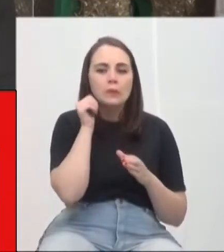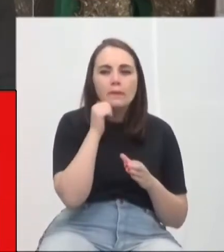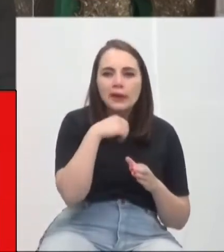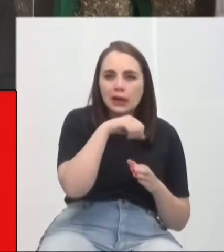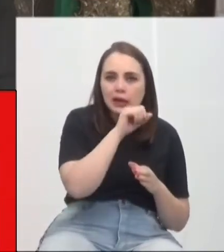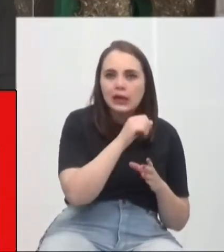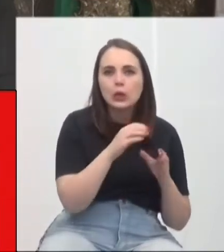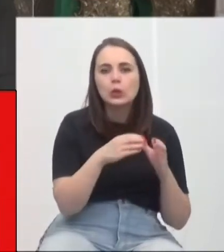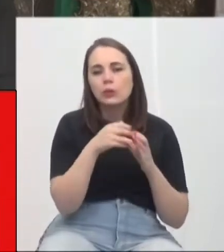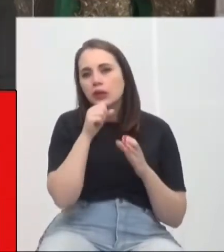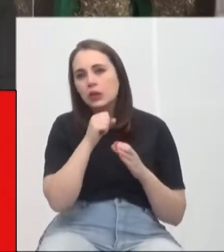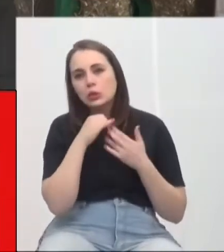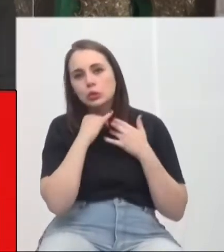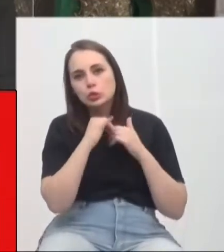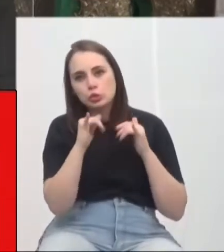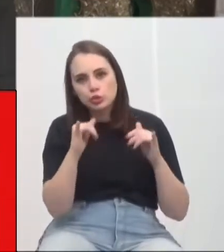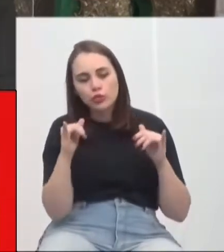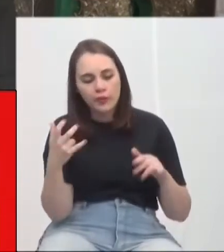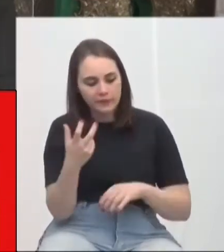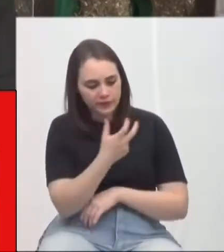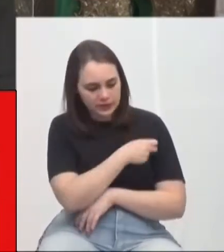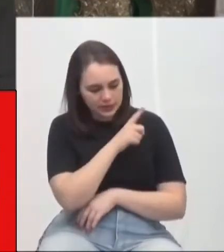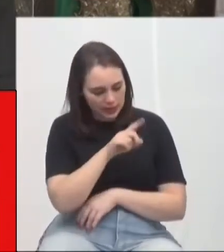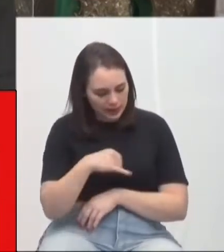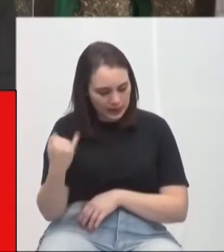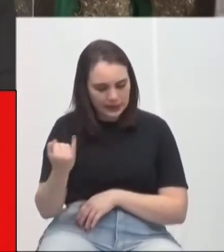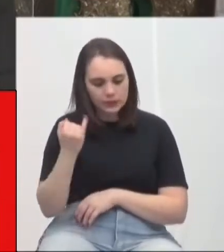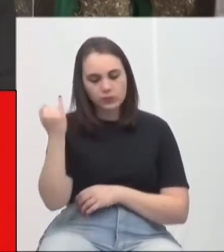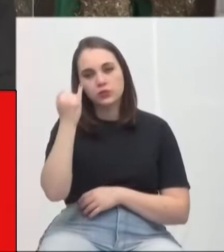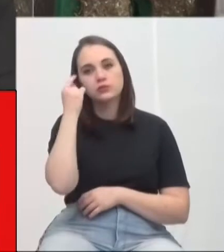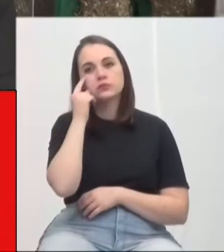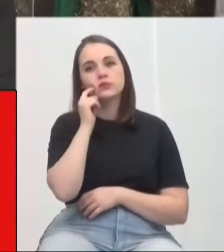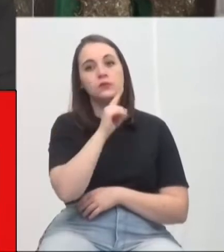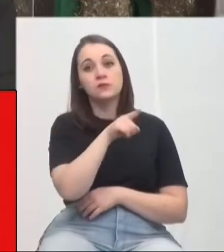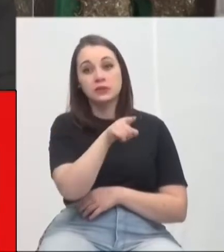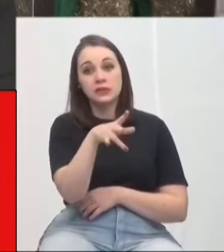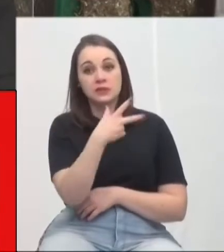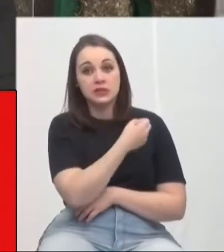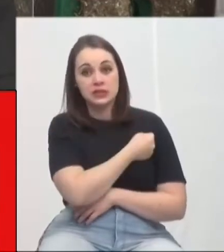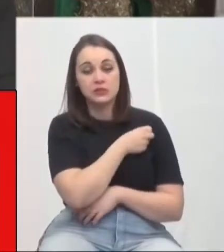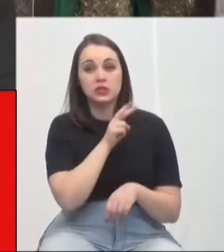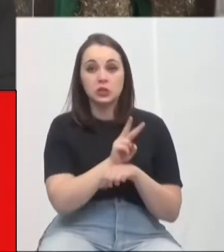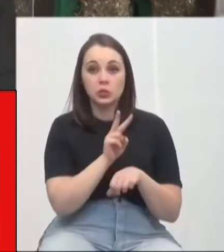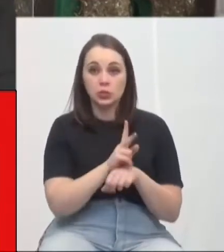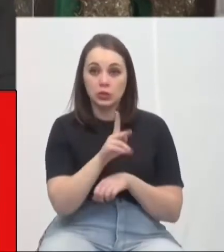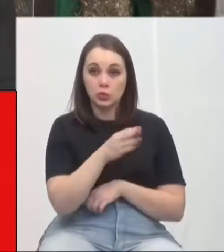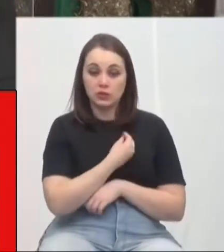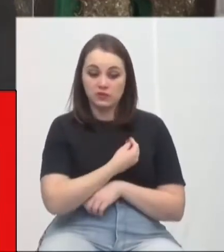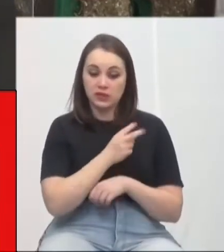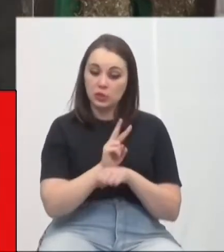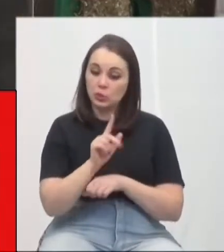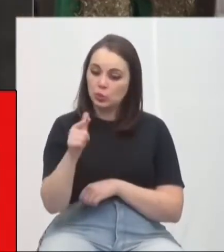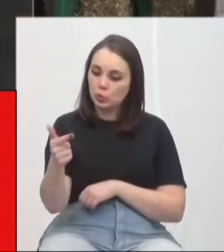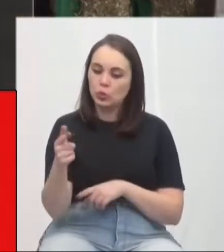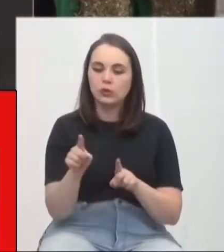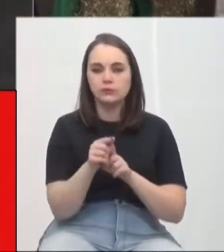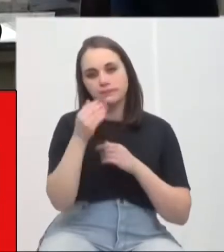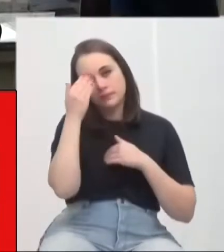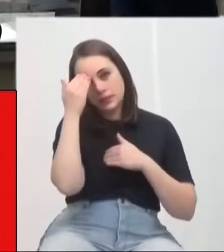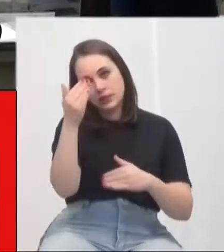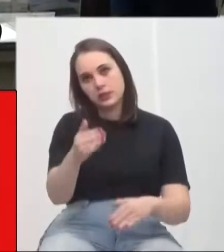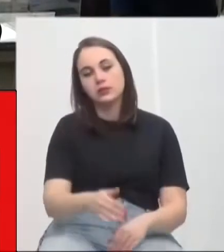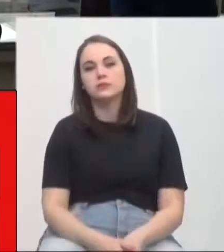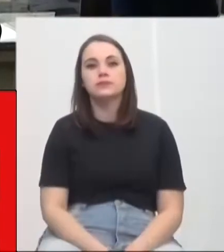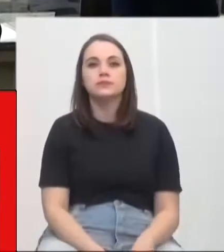grupos de idosos, que divulguem. A vacina é importante. Você se vacinando, você protege a sua vida e cuida do próximo. Obrigado, presidente.